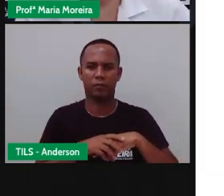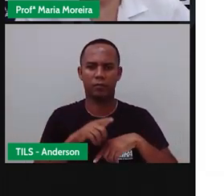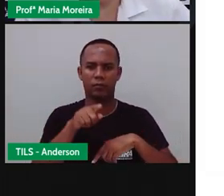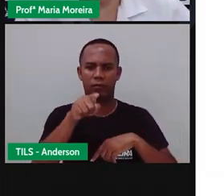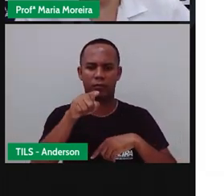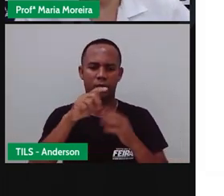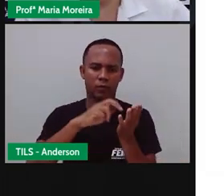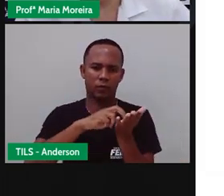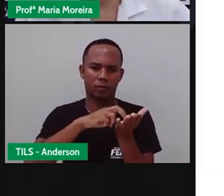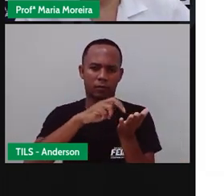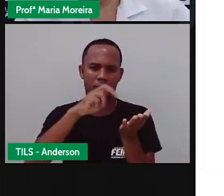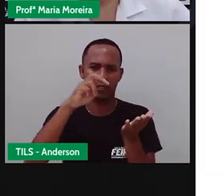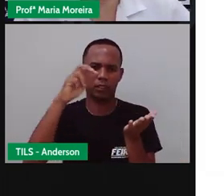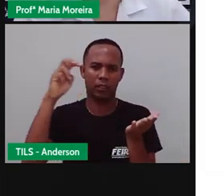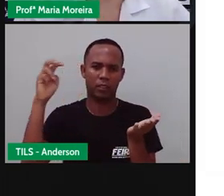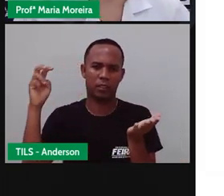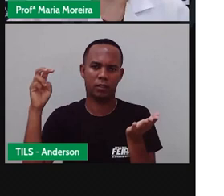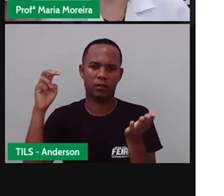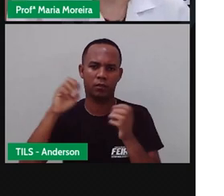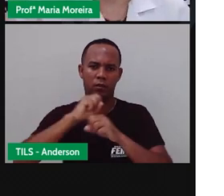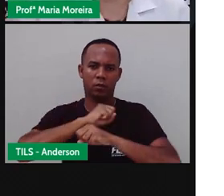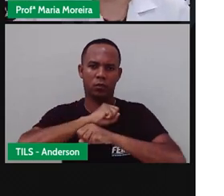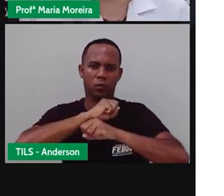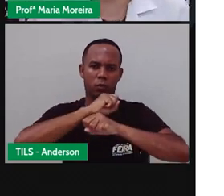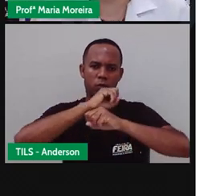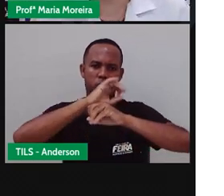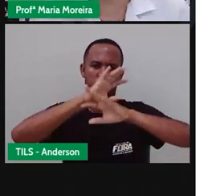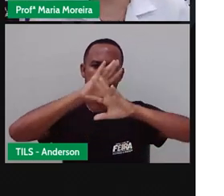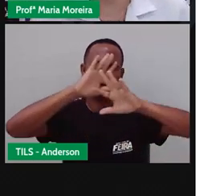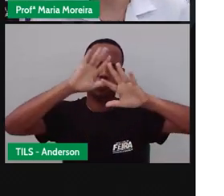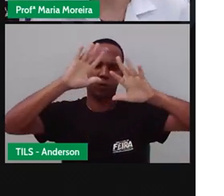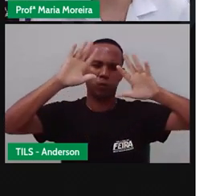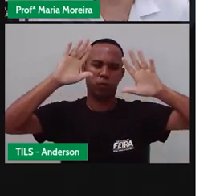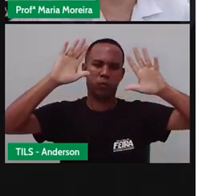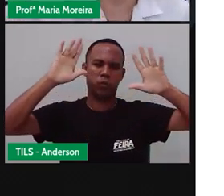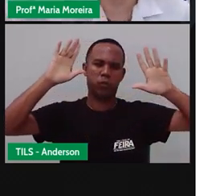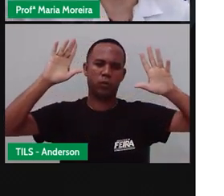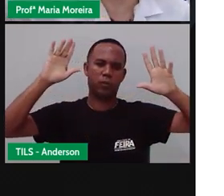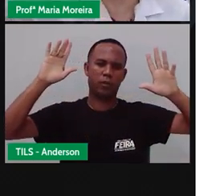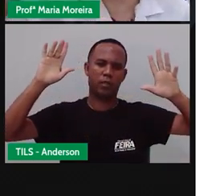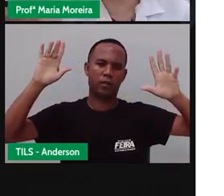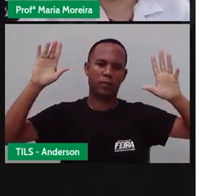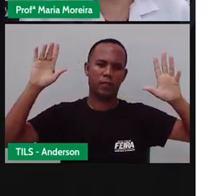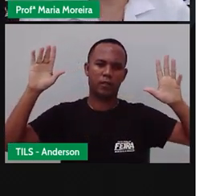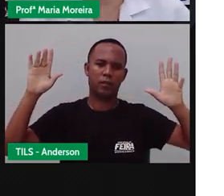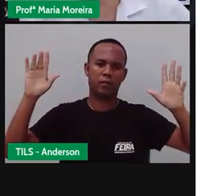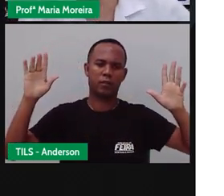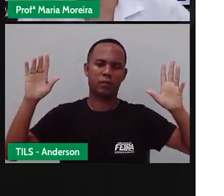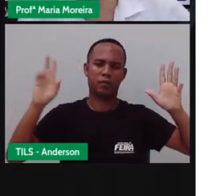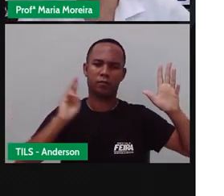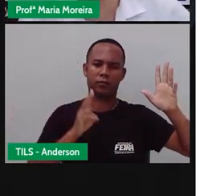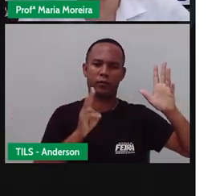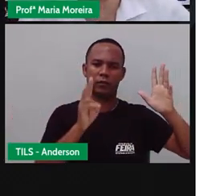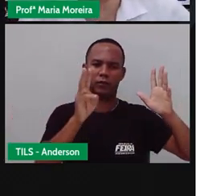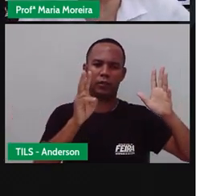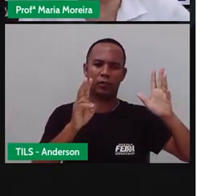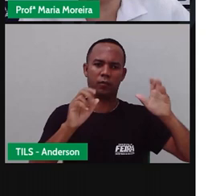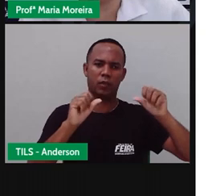amanhecer, né? O sol, tecnicamente, ele vai sempre surgir do mesmo lado. Ele vai